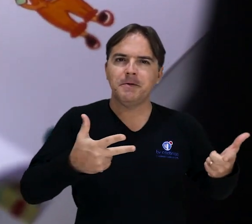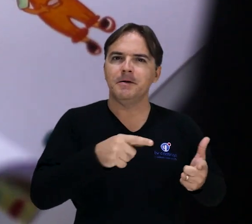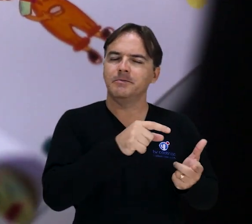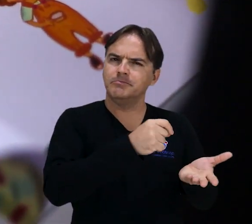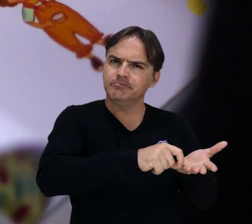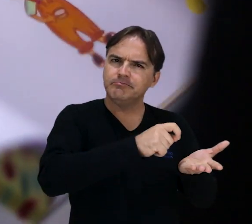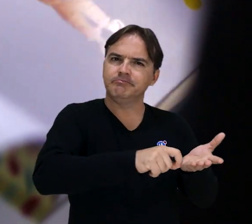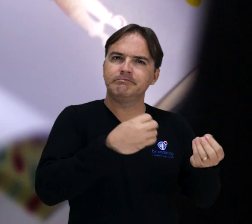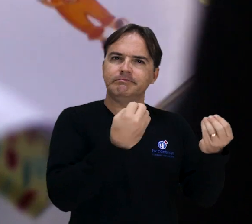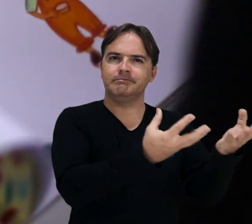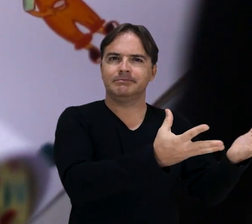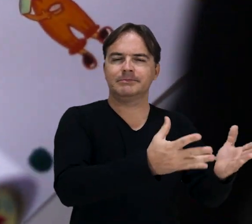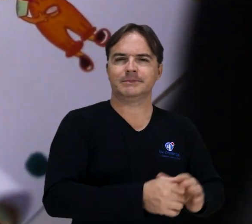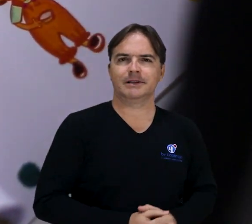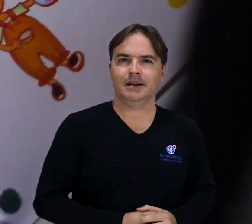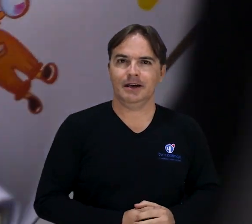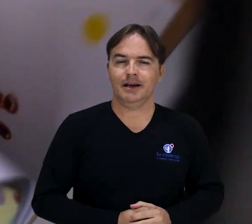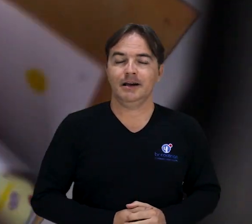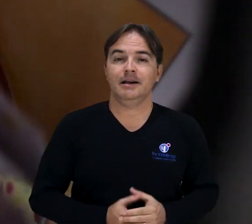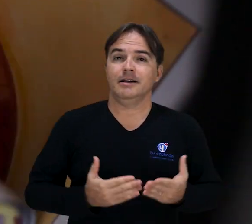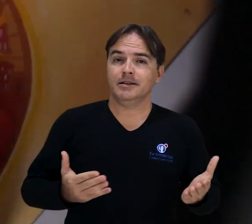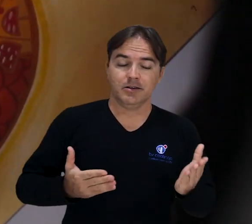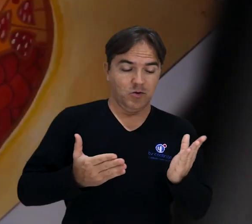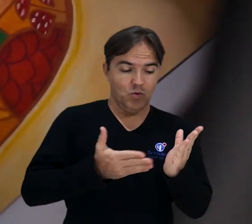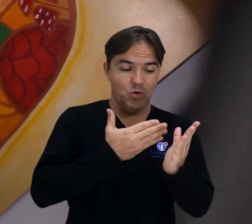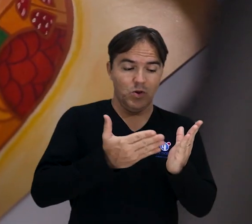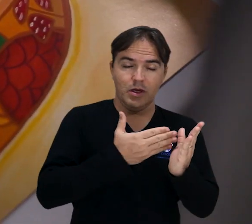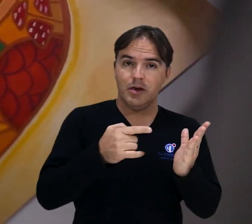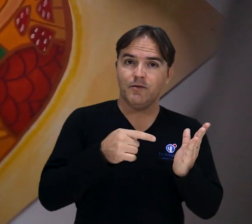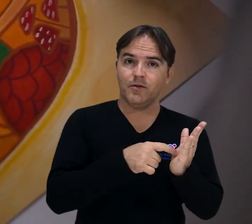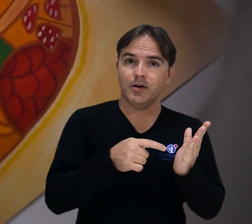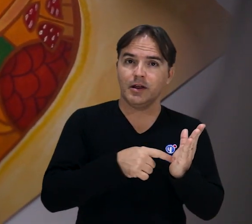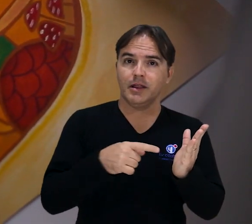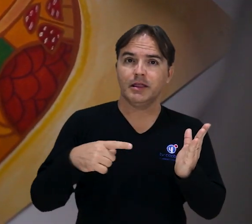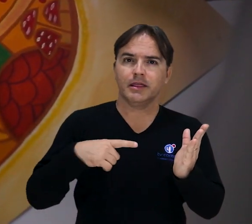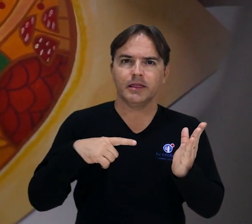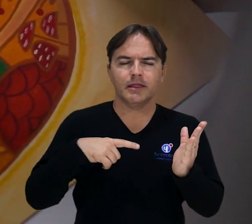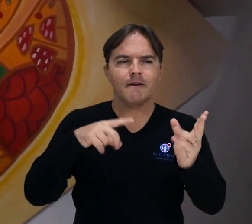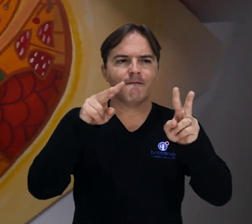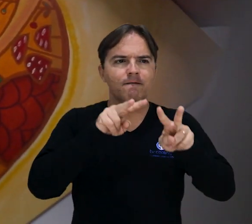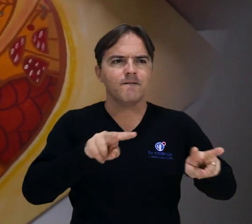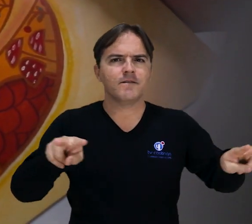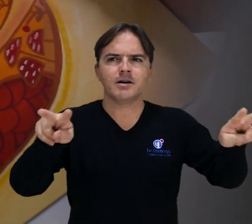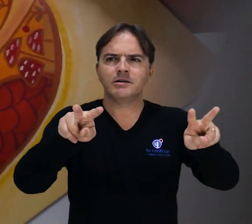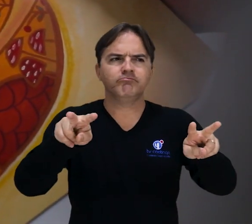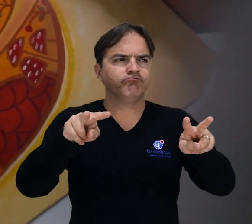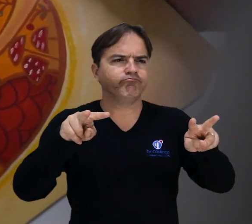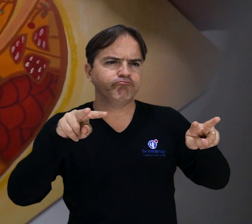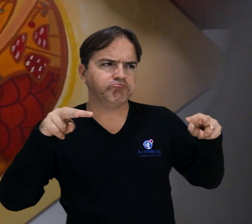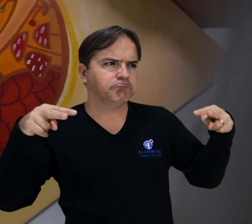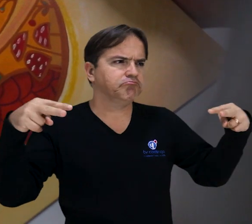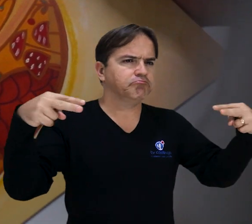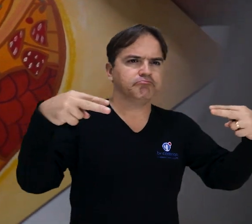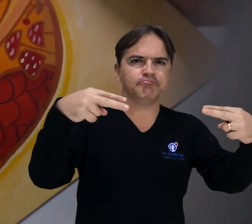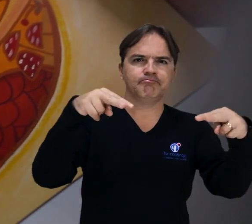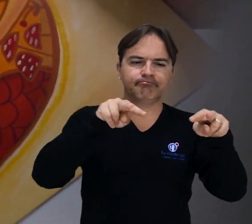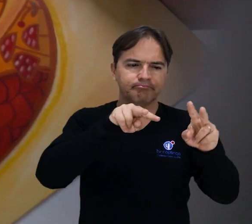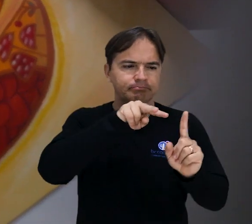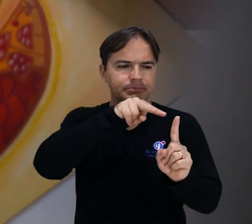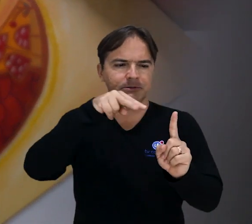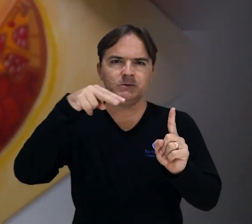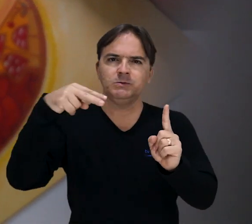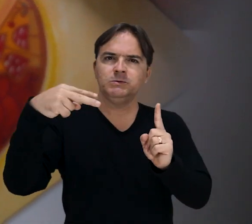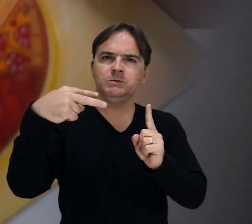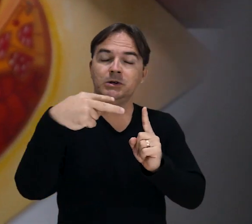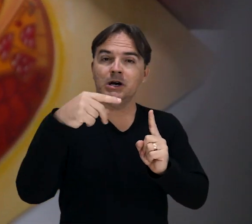das Cores traz, nessa sua visão de mundo, um